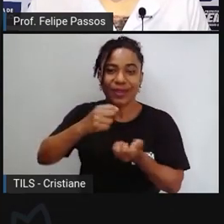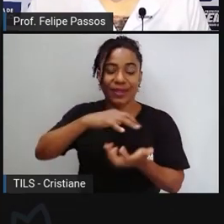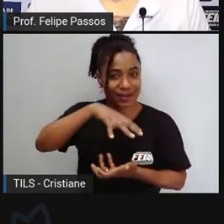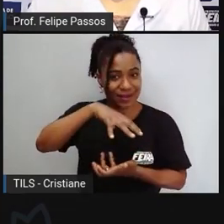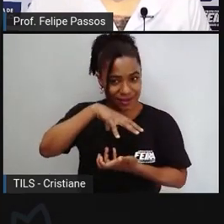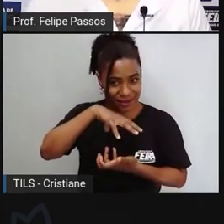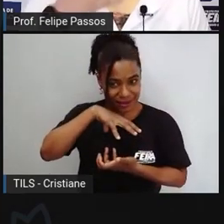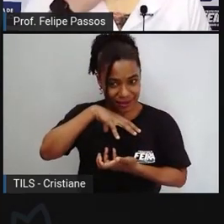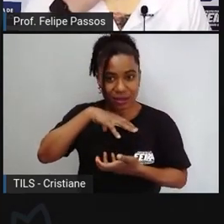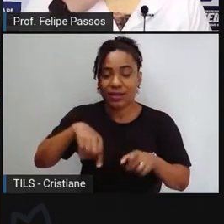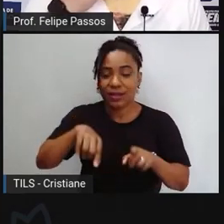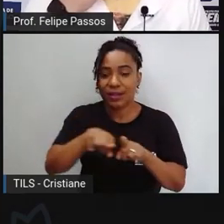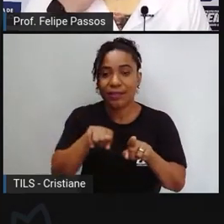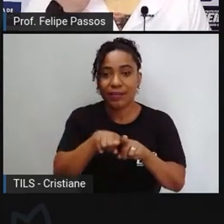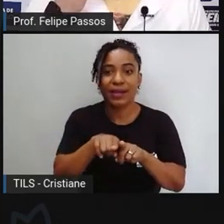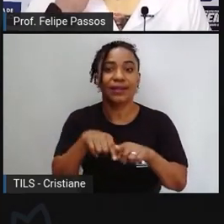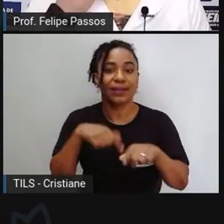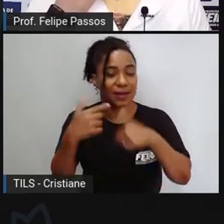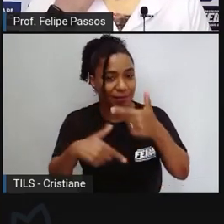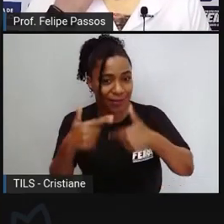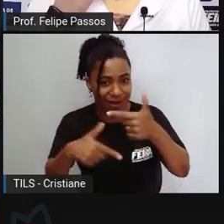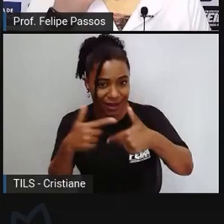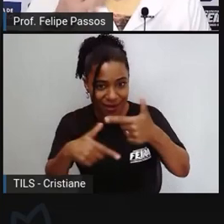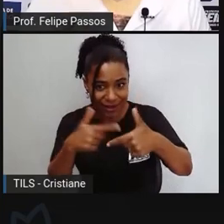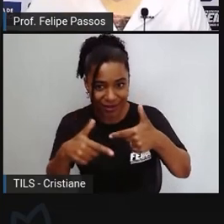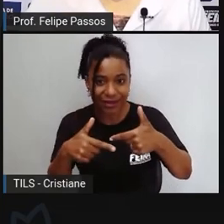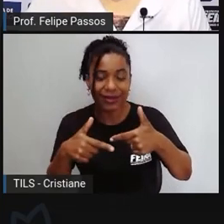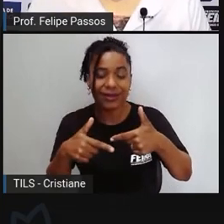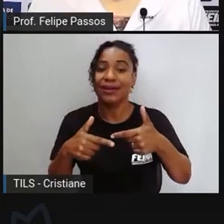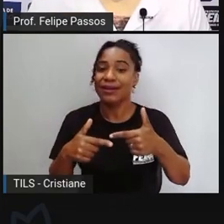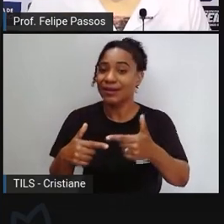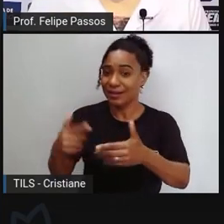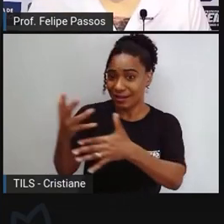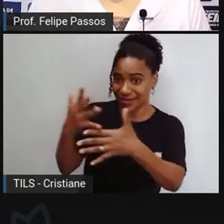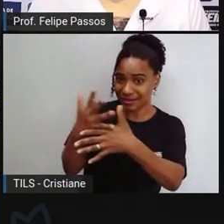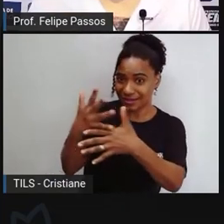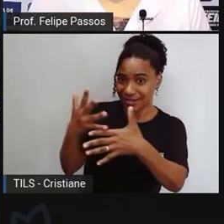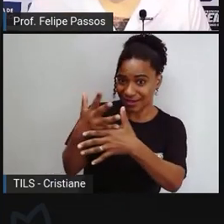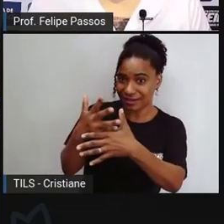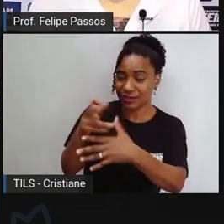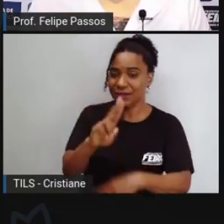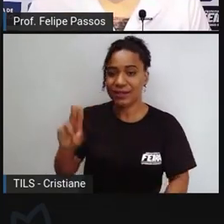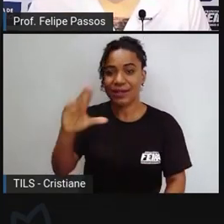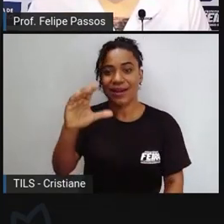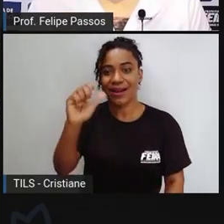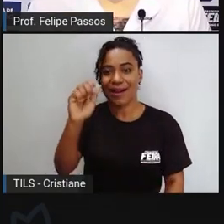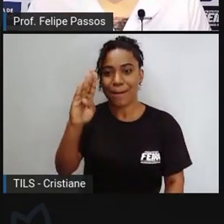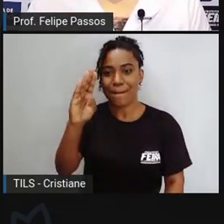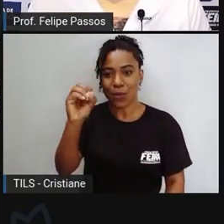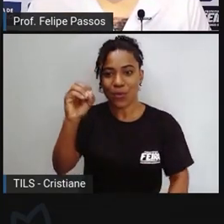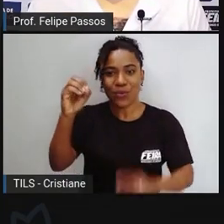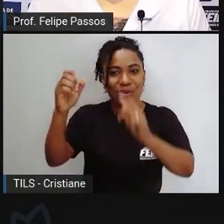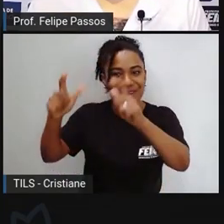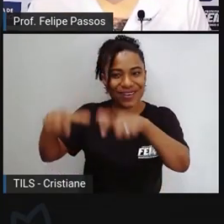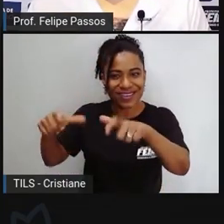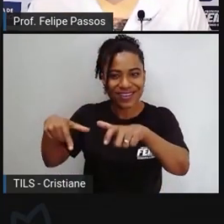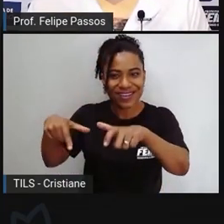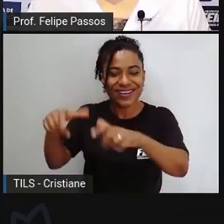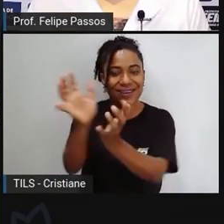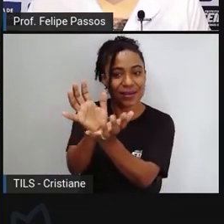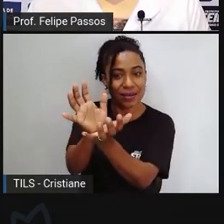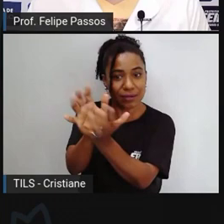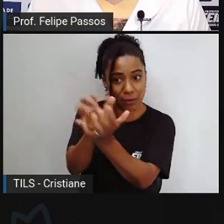Nacional, na cidade do Cabo, em Pernambuco, e trabalhei